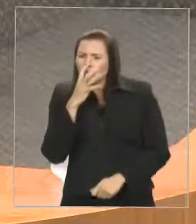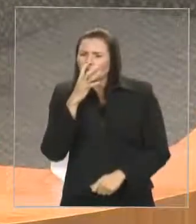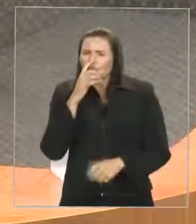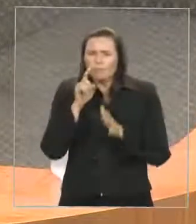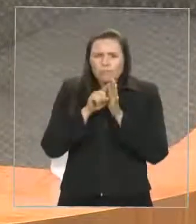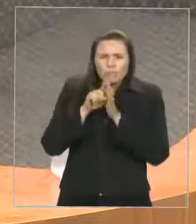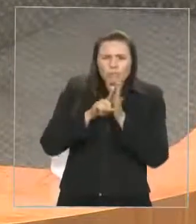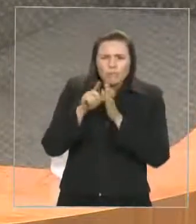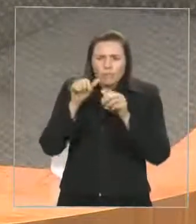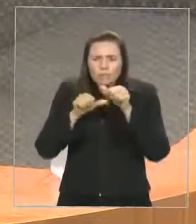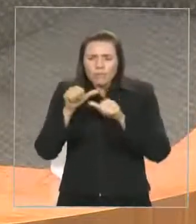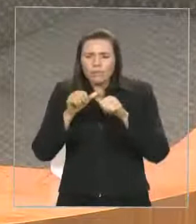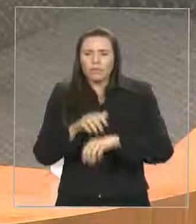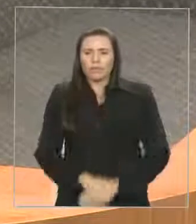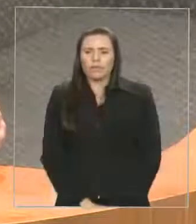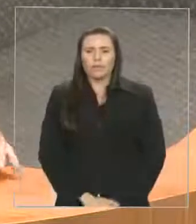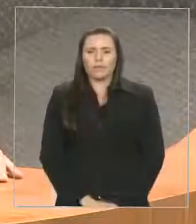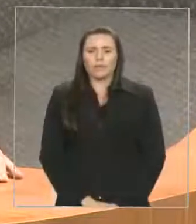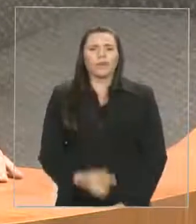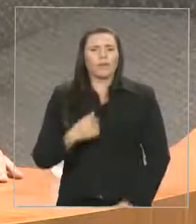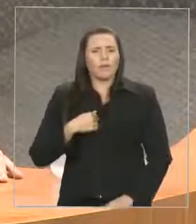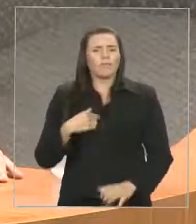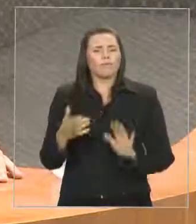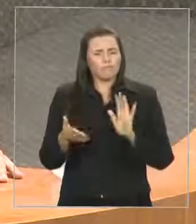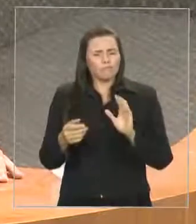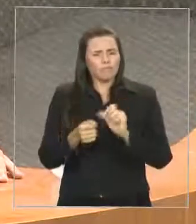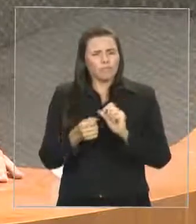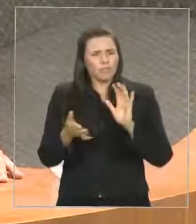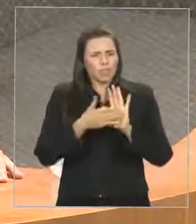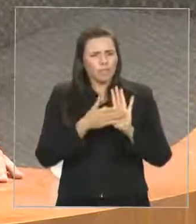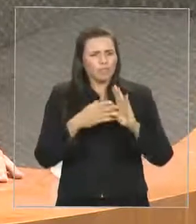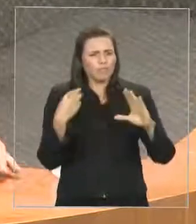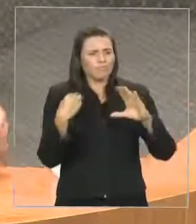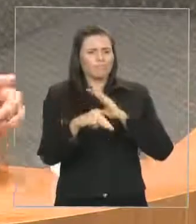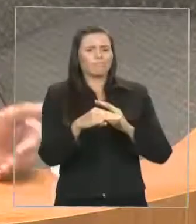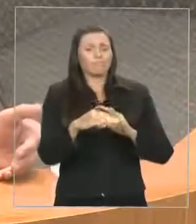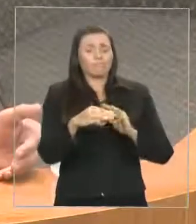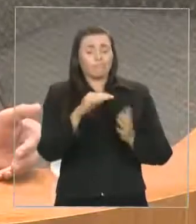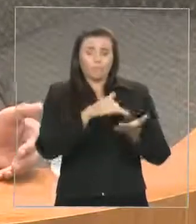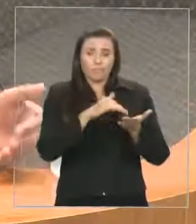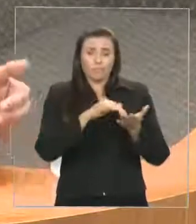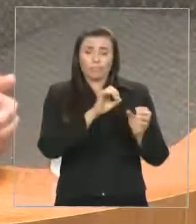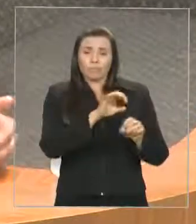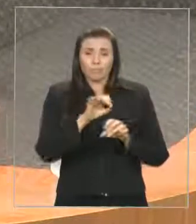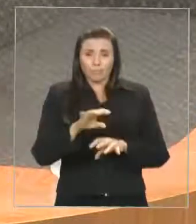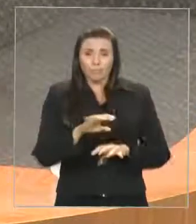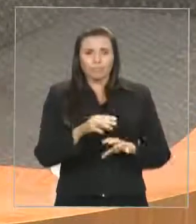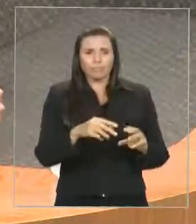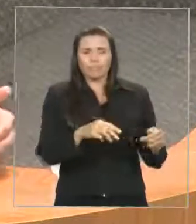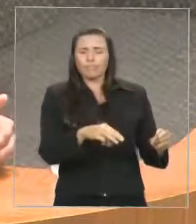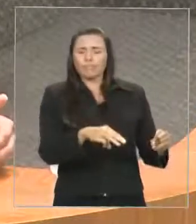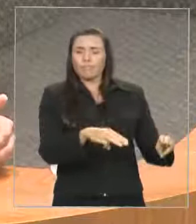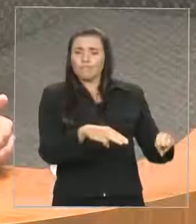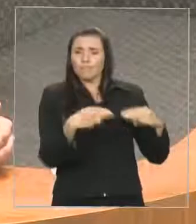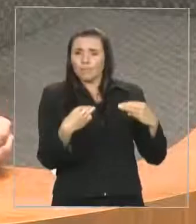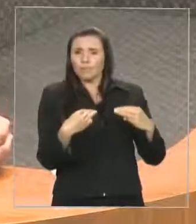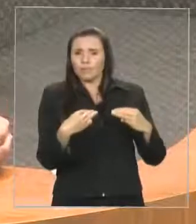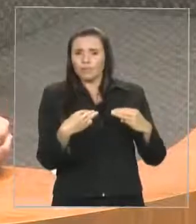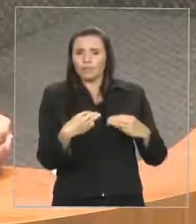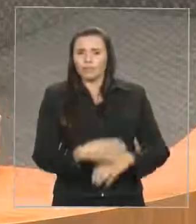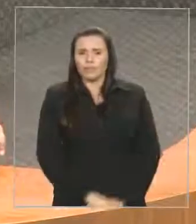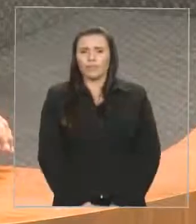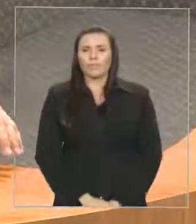Secretário de Educação do Estado do Maranhão, Senhor Felipe Camarão, solicitando que encaminhe os endereços das 303 escolas